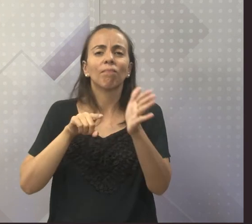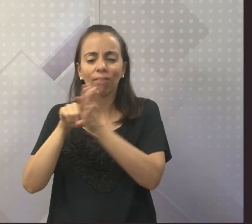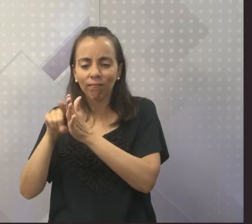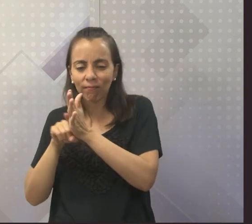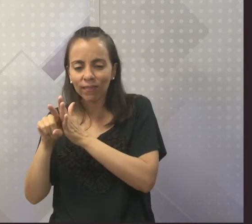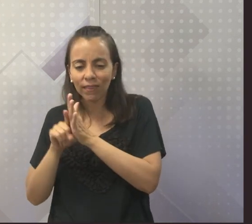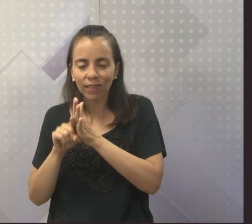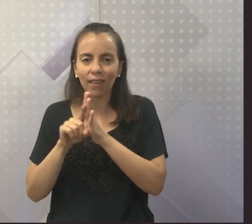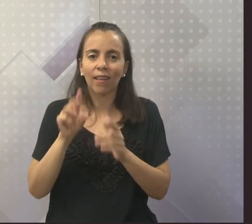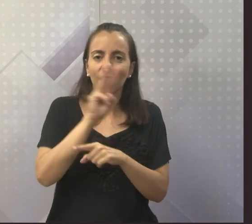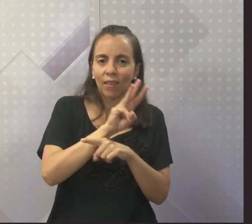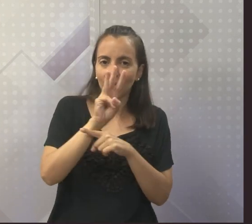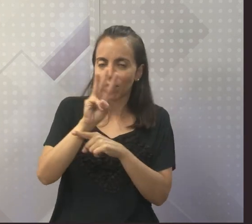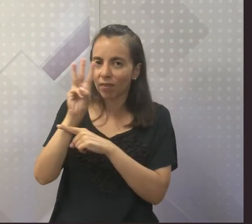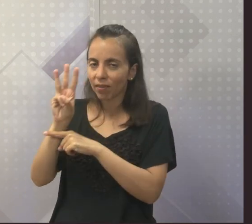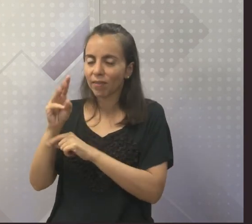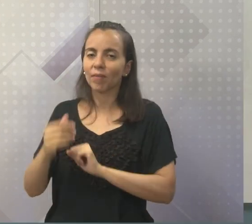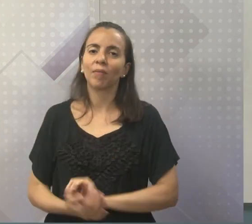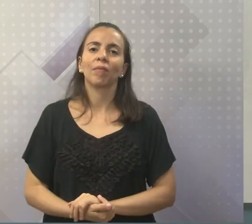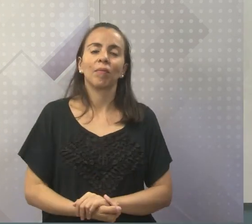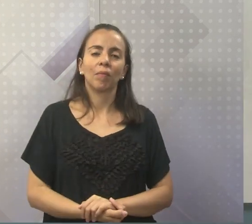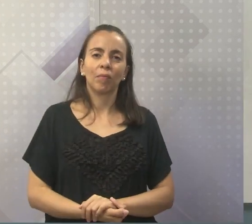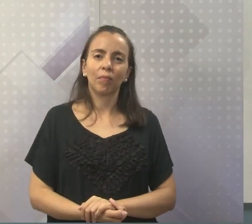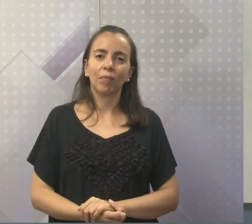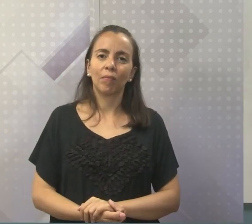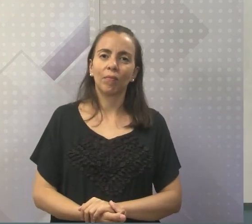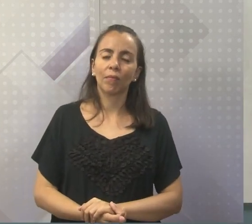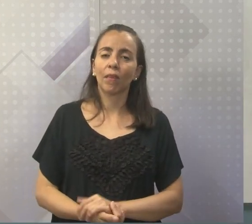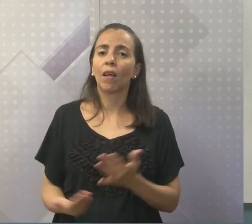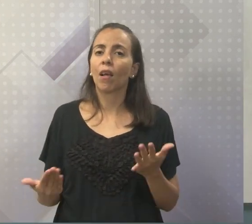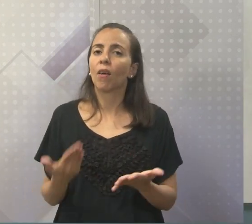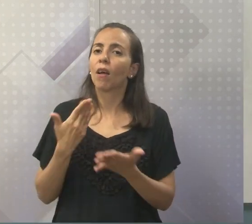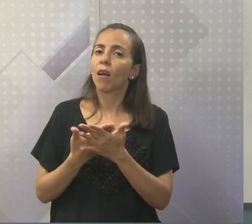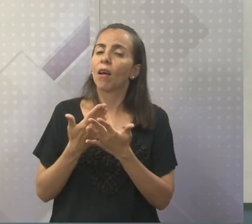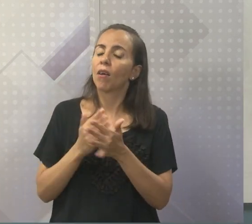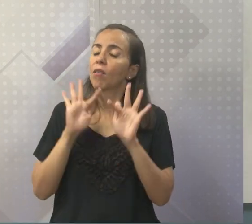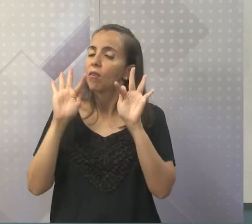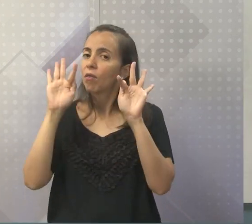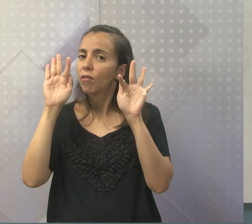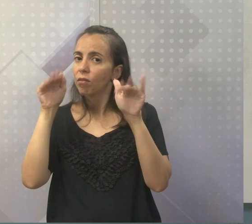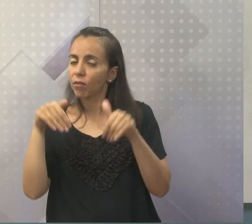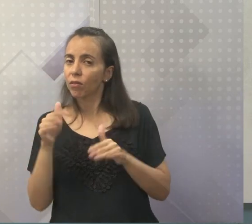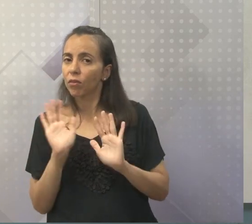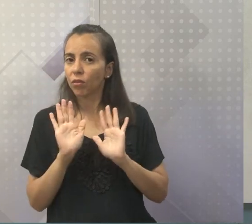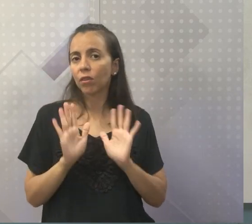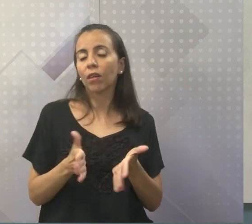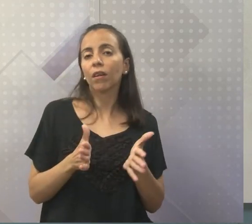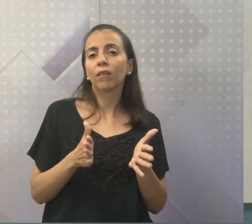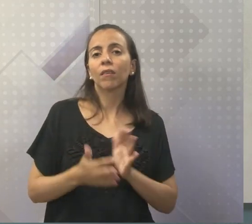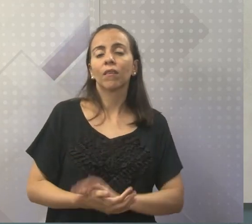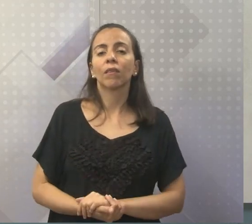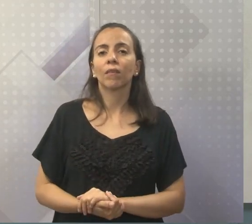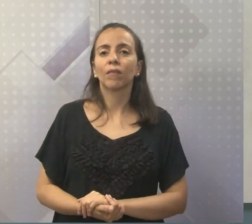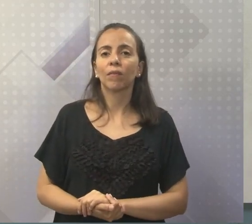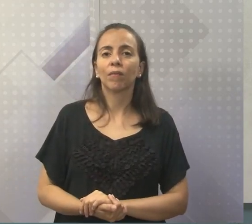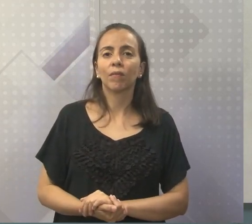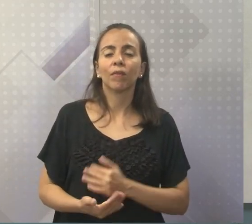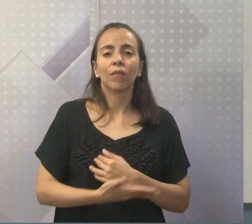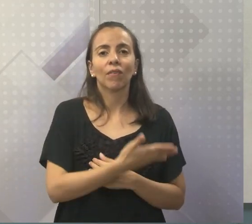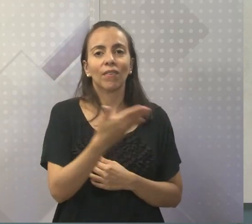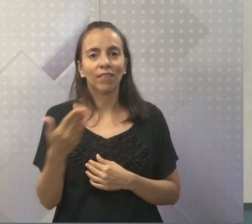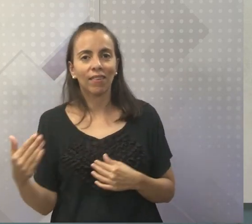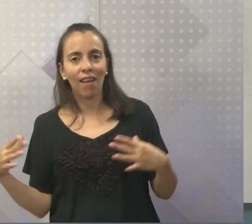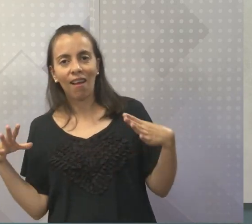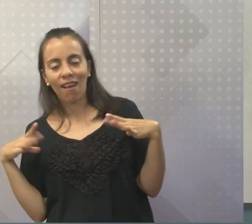pesquisador, né? E chegamos ao final de mais uma aula. Quero dizer que vocês não estão de